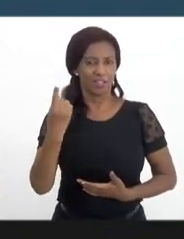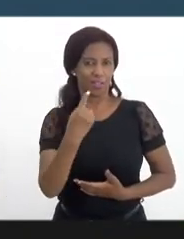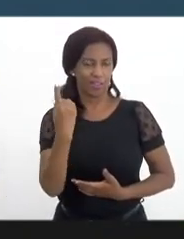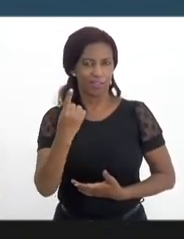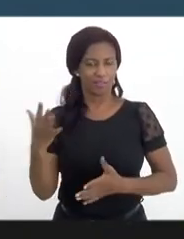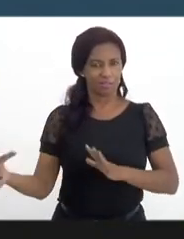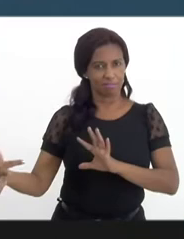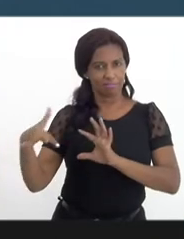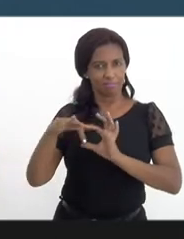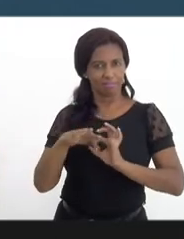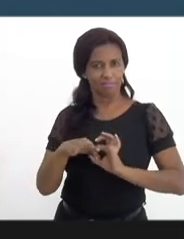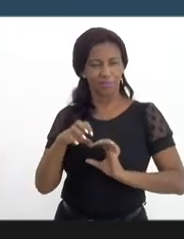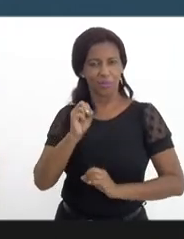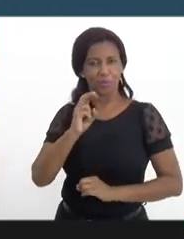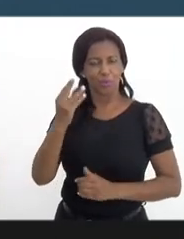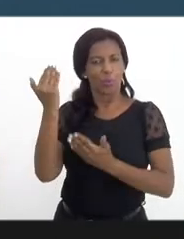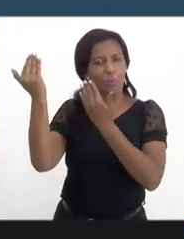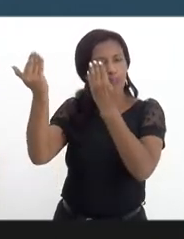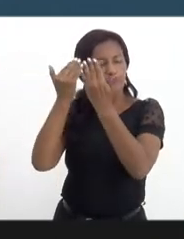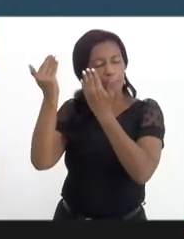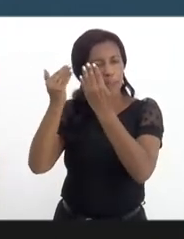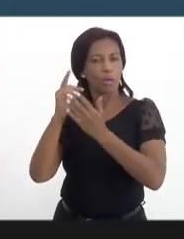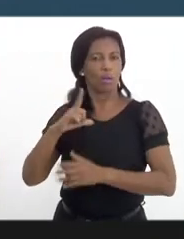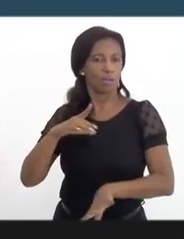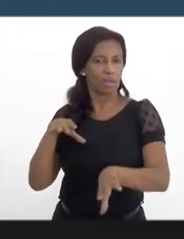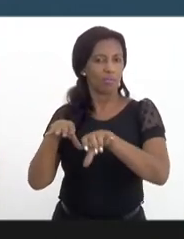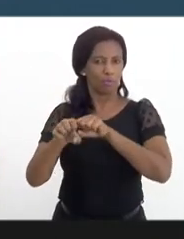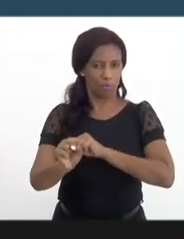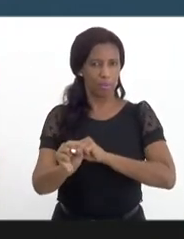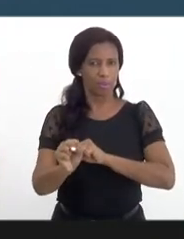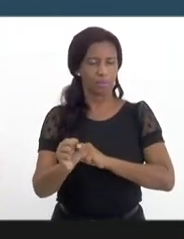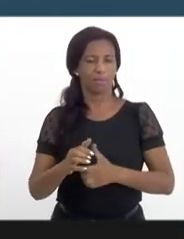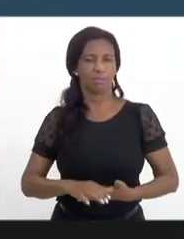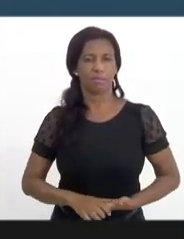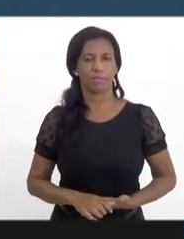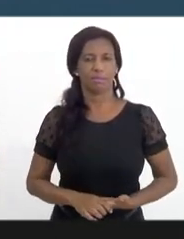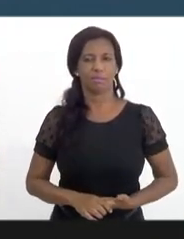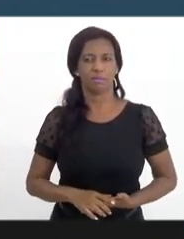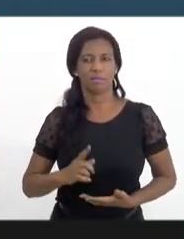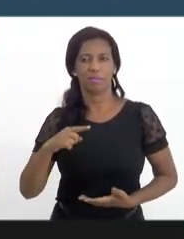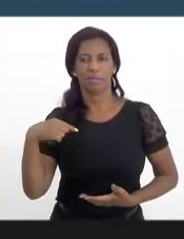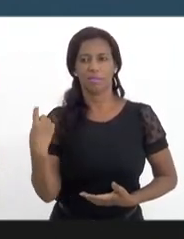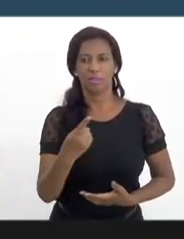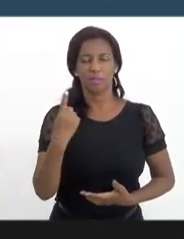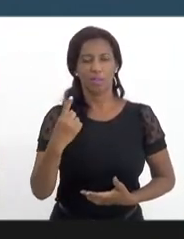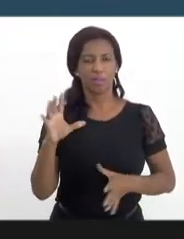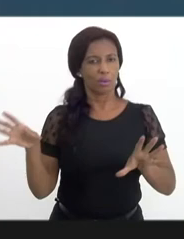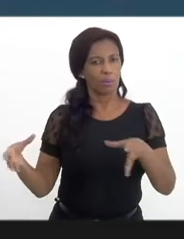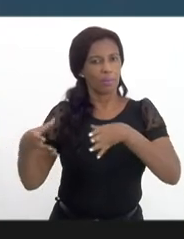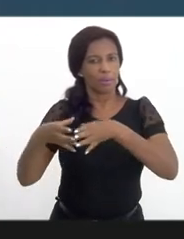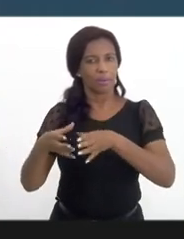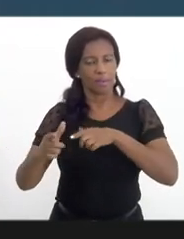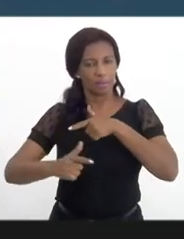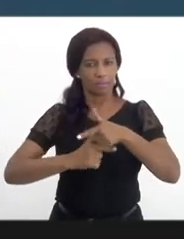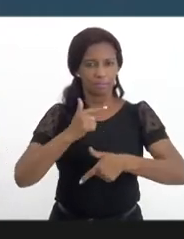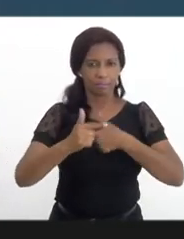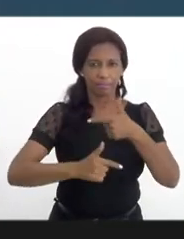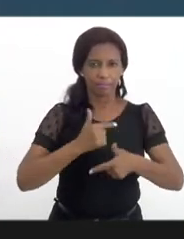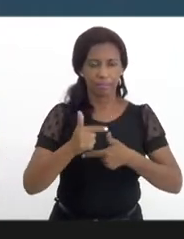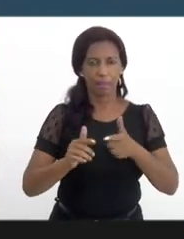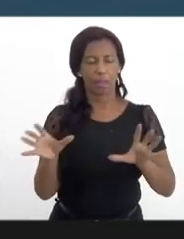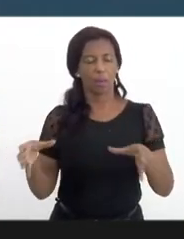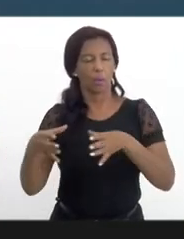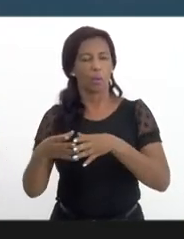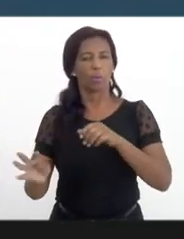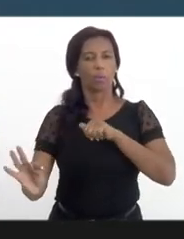digamos, eu sou psicólogo clínico, tenho formação como psicólogo, nós temos nossa equipe de trabalho, equipe técnica